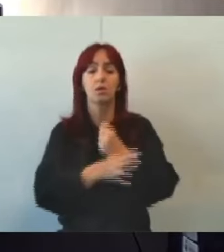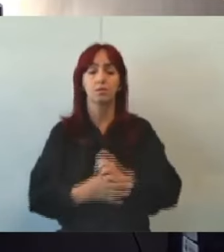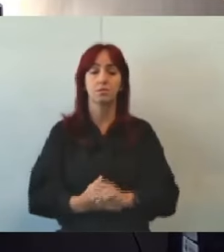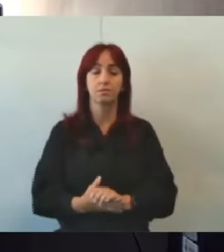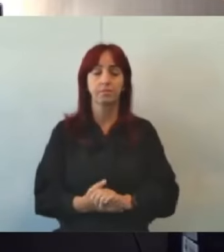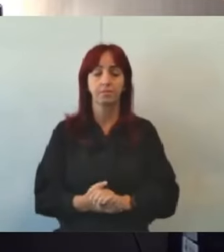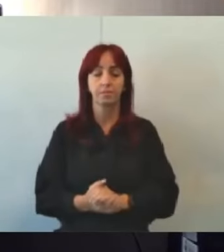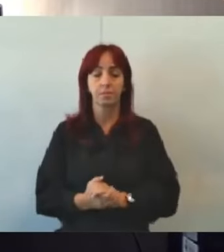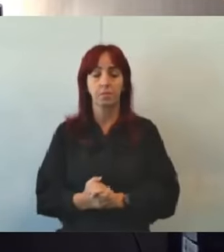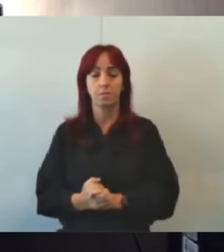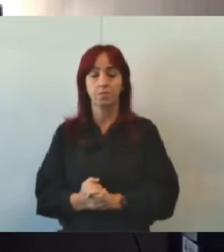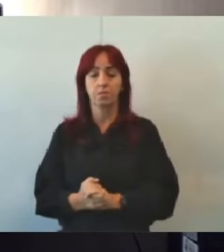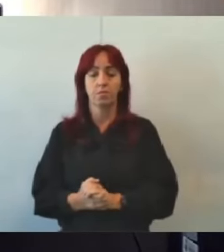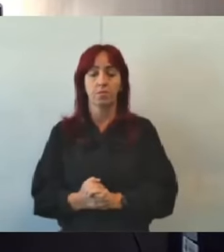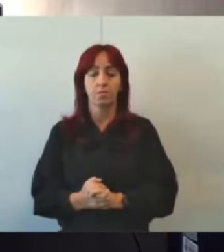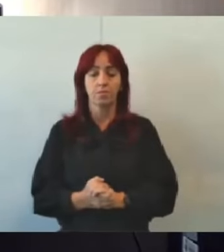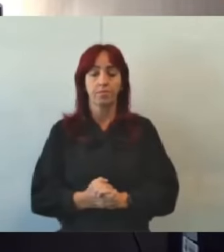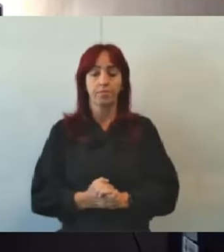Pode passar.